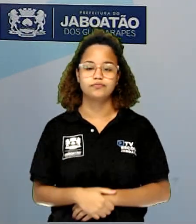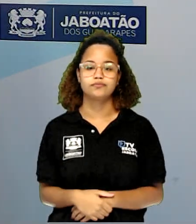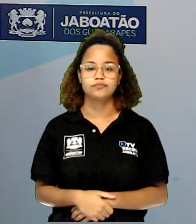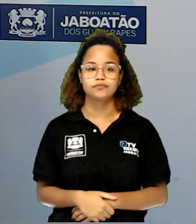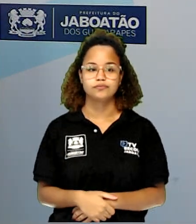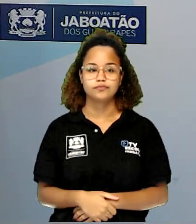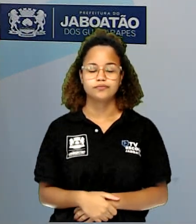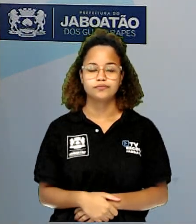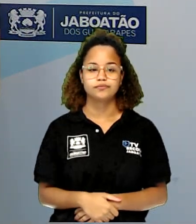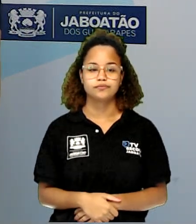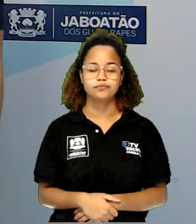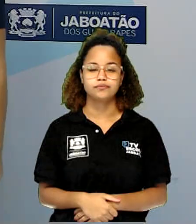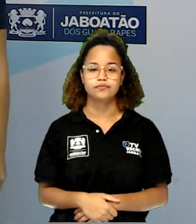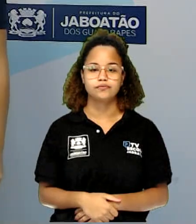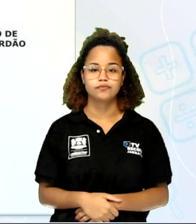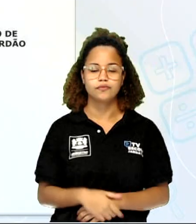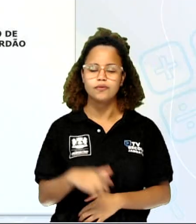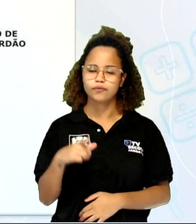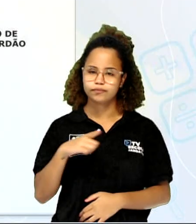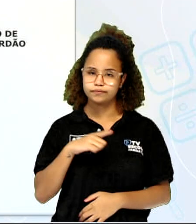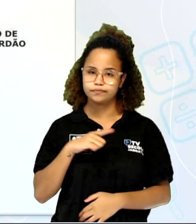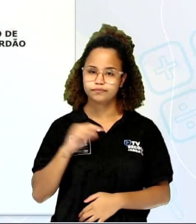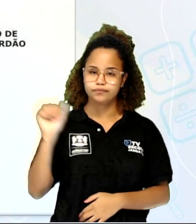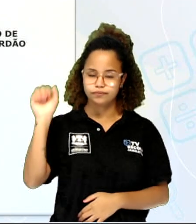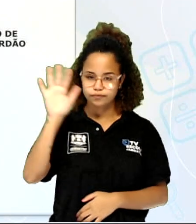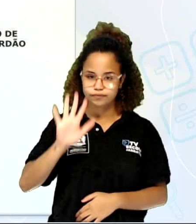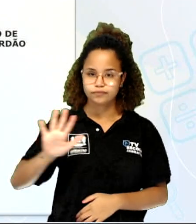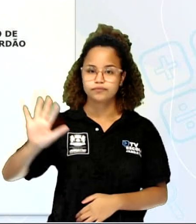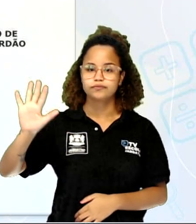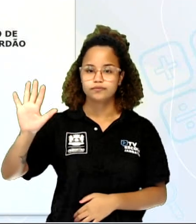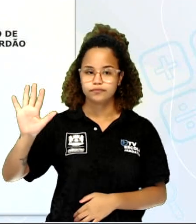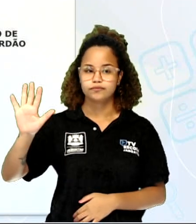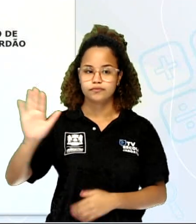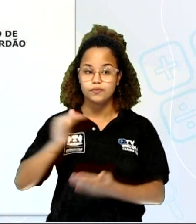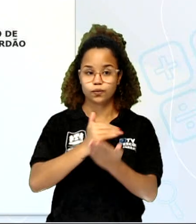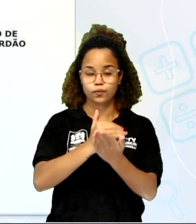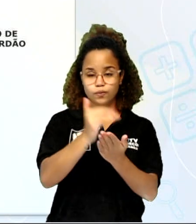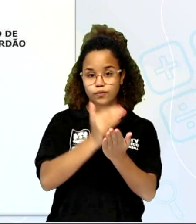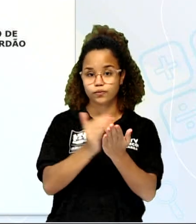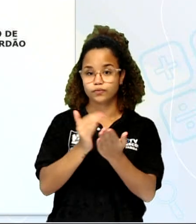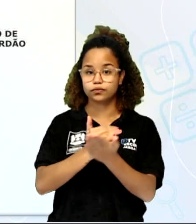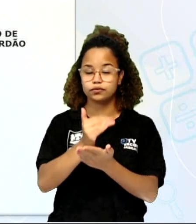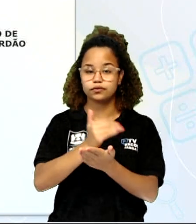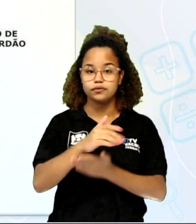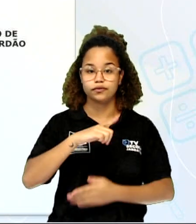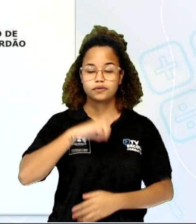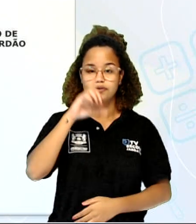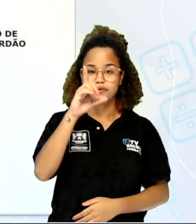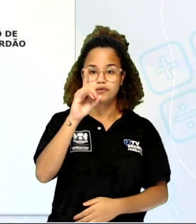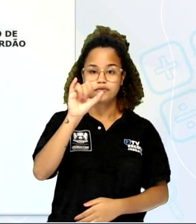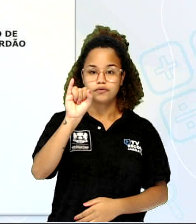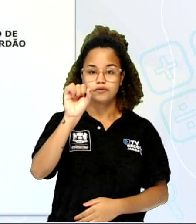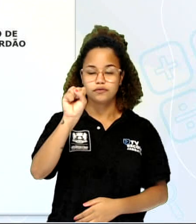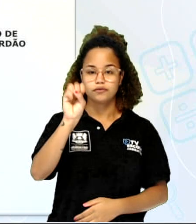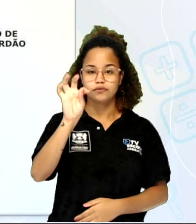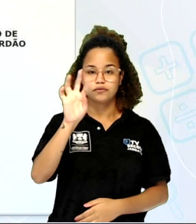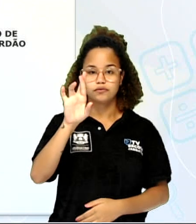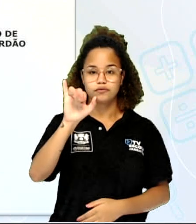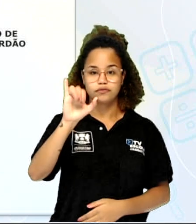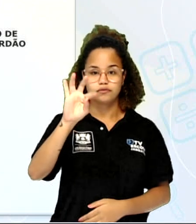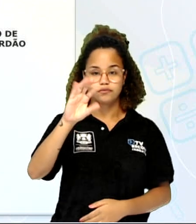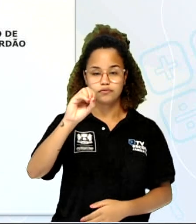Aqui, observem essa tela que está dividido por distritos, tá certo? É o mapa